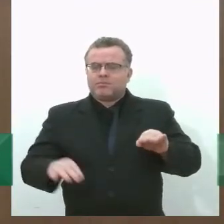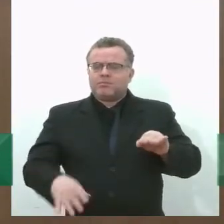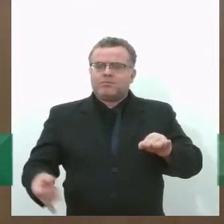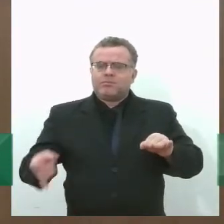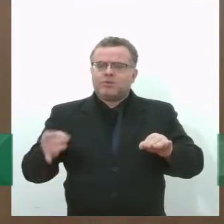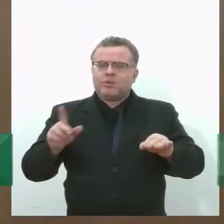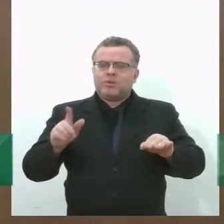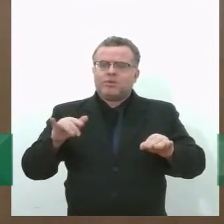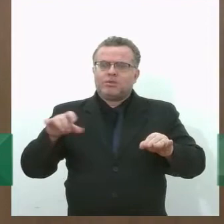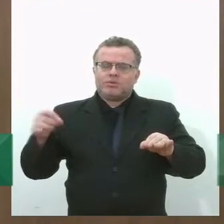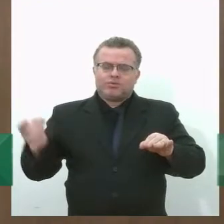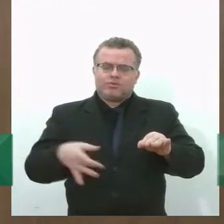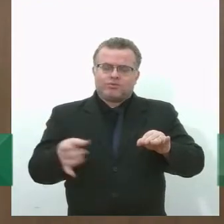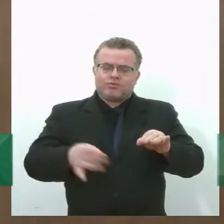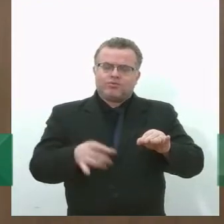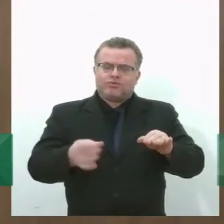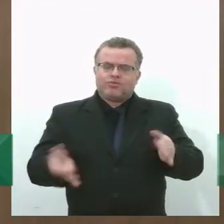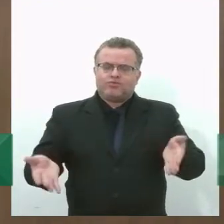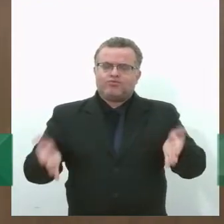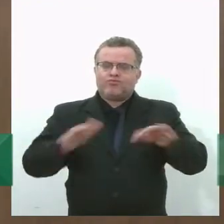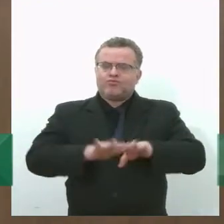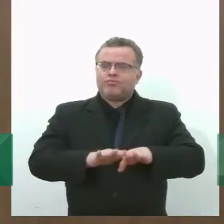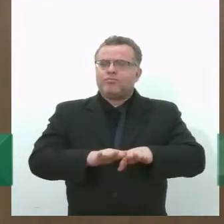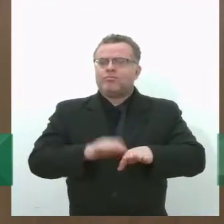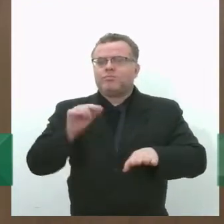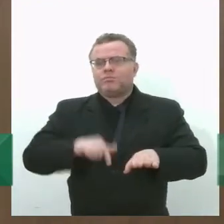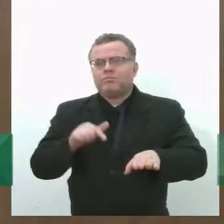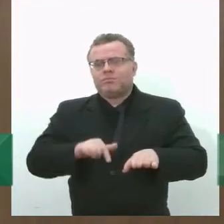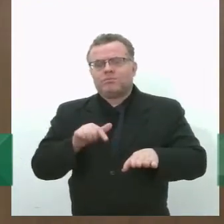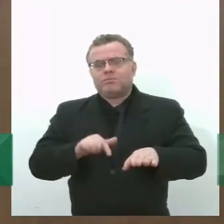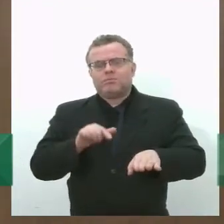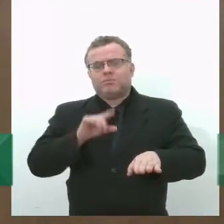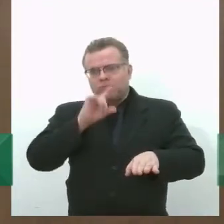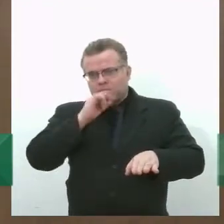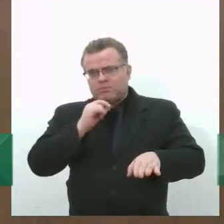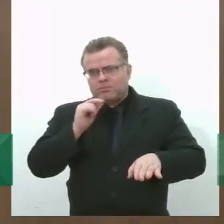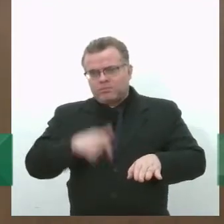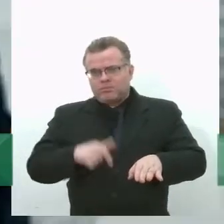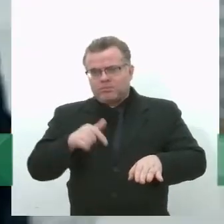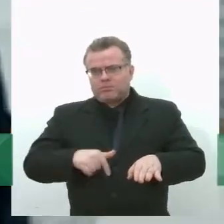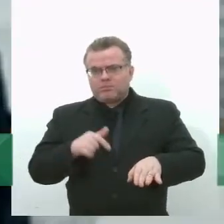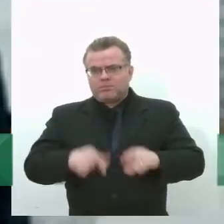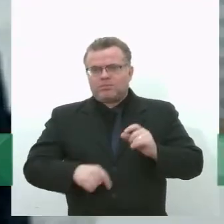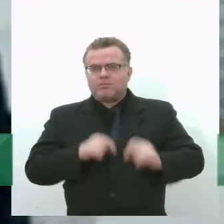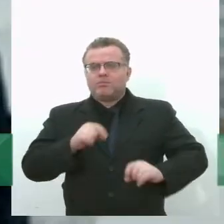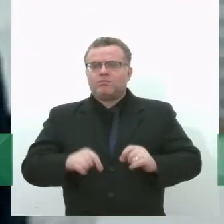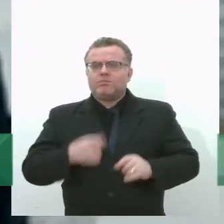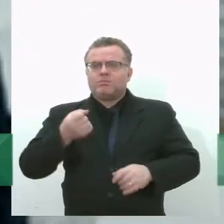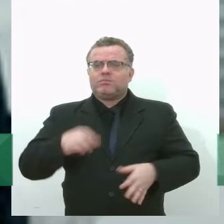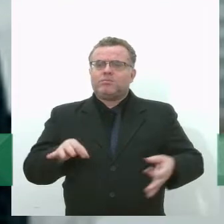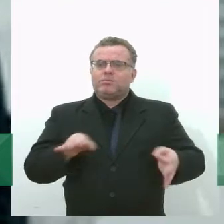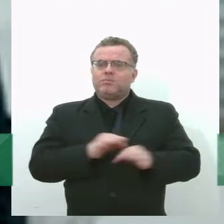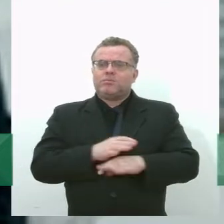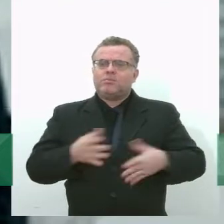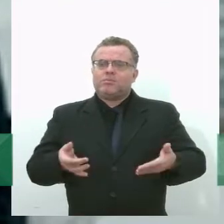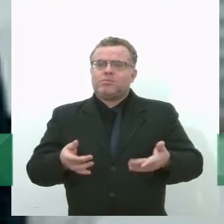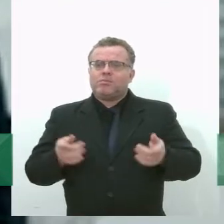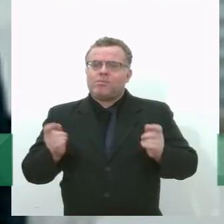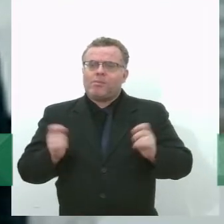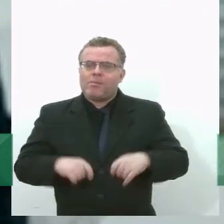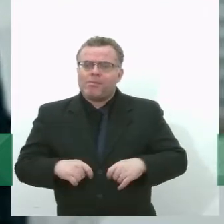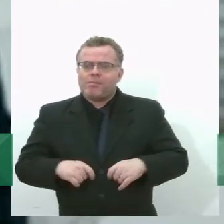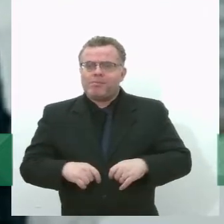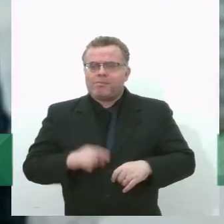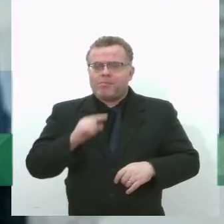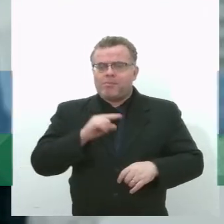aqui em Aracaju, específico, aqui em Sergipe. Ele é operado lá em Rosário